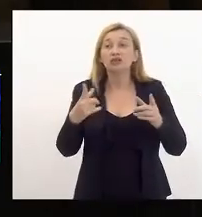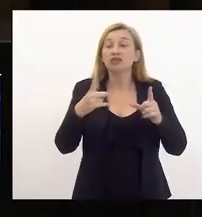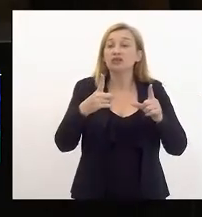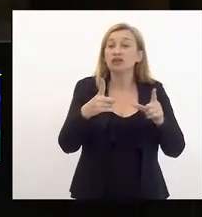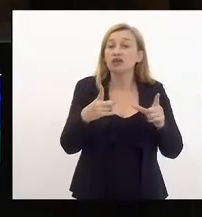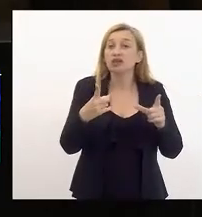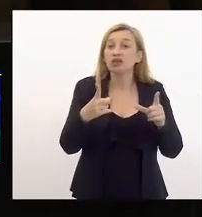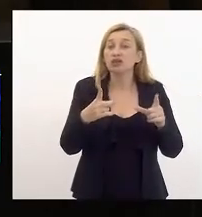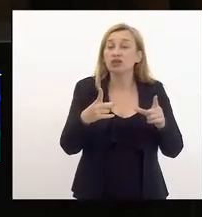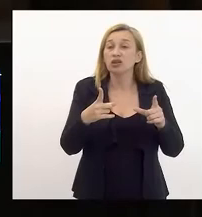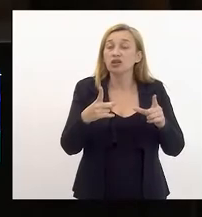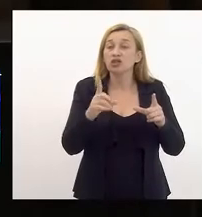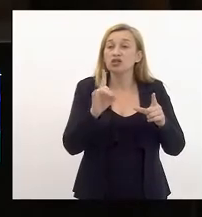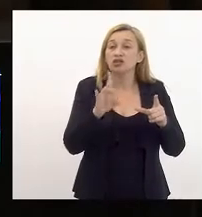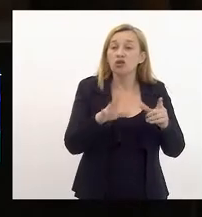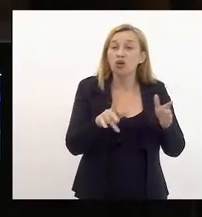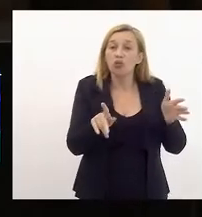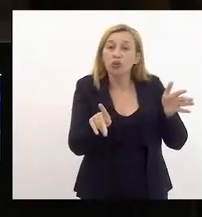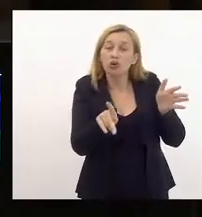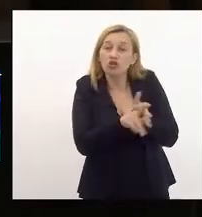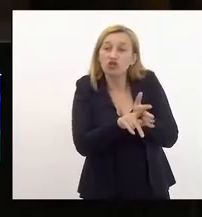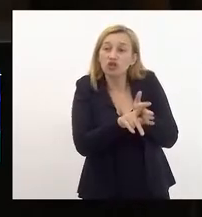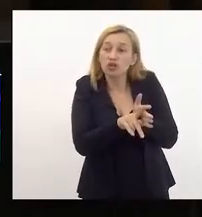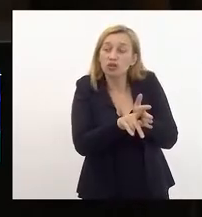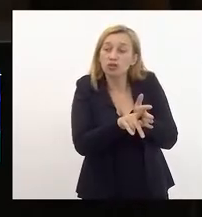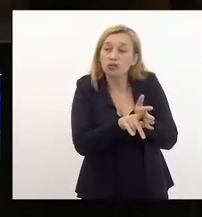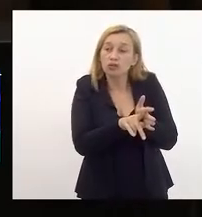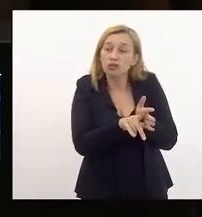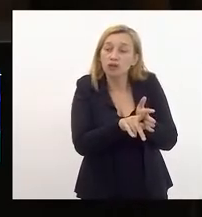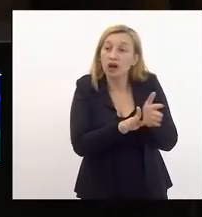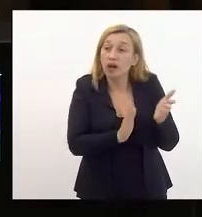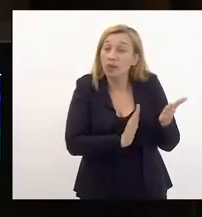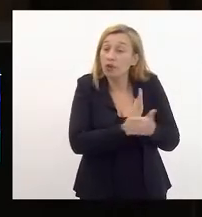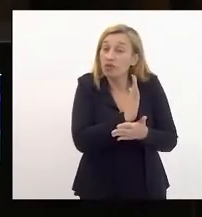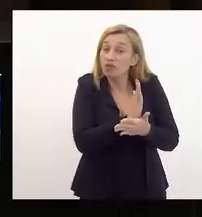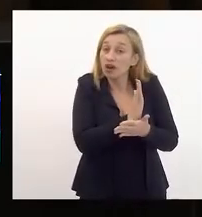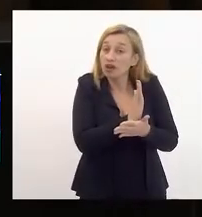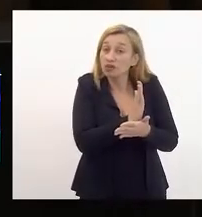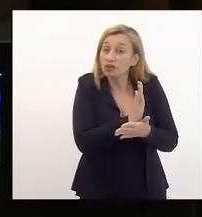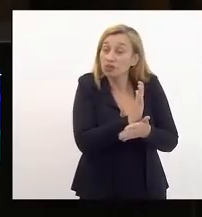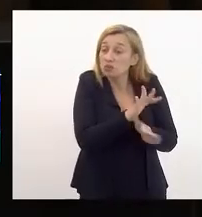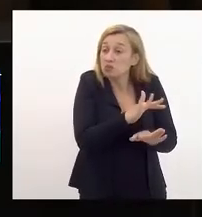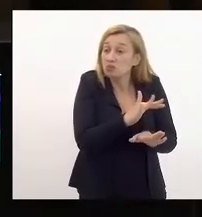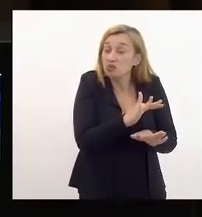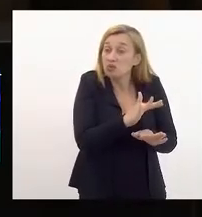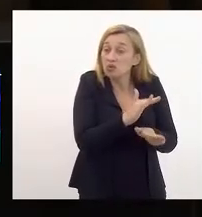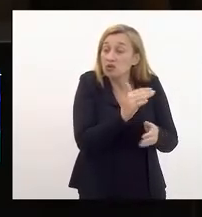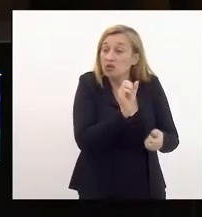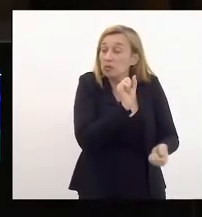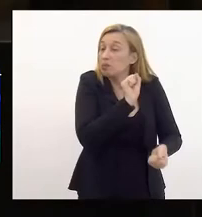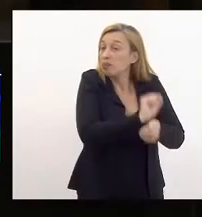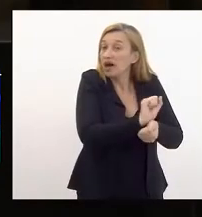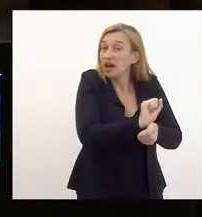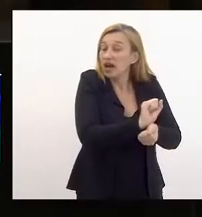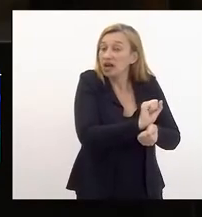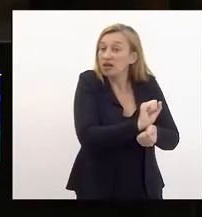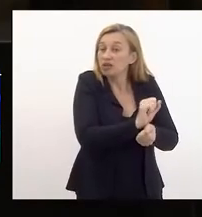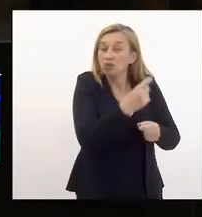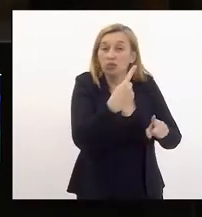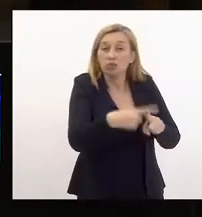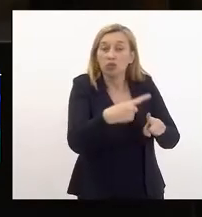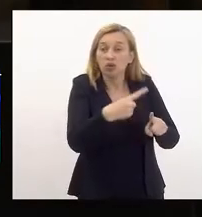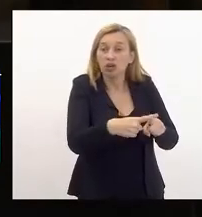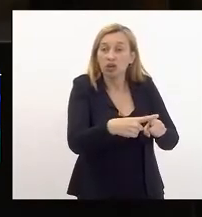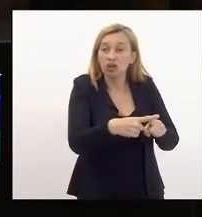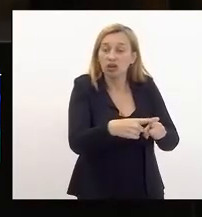morta os projetos de lei que aqui aprovamos de possibilidade de sustentabilidade da nossa população